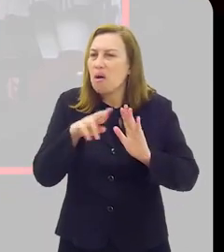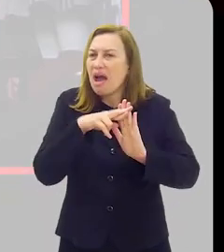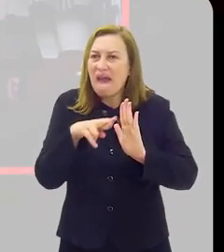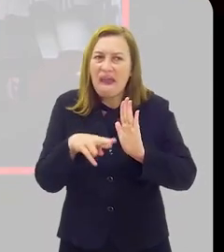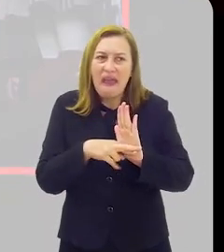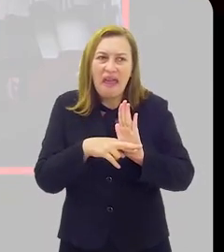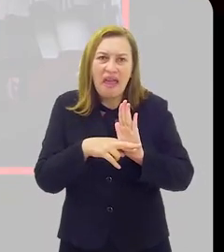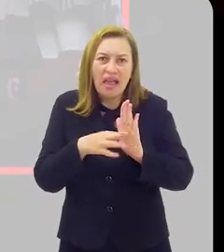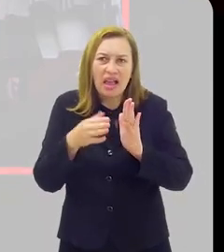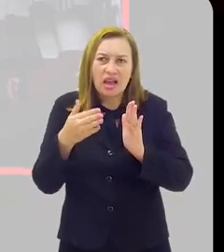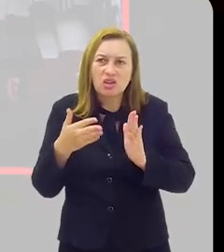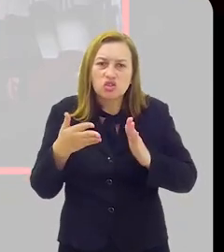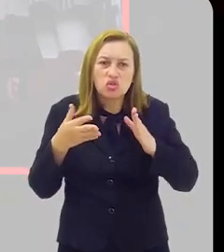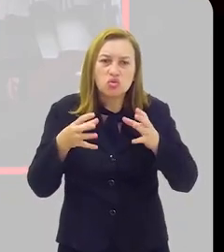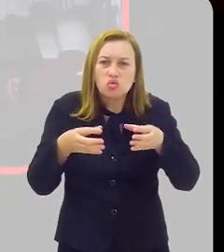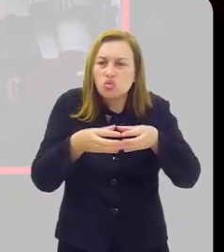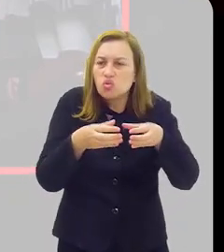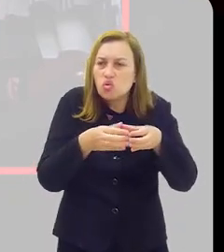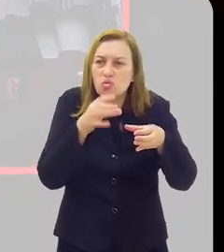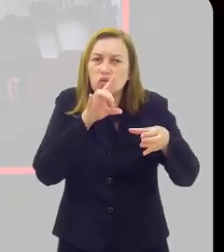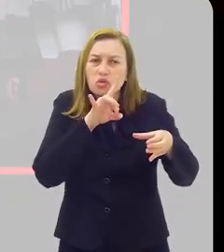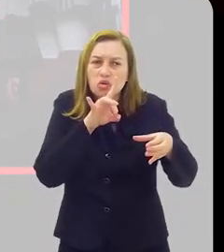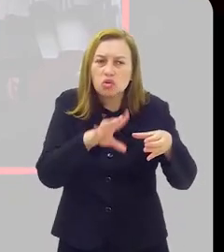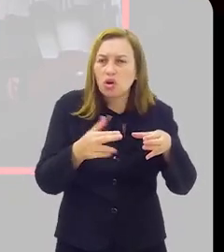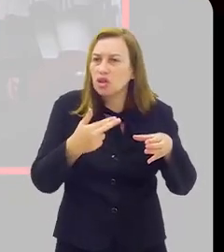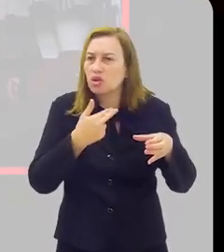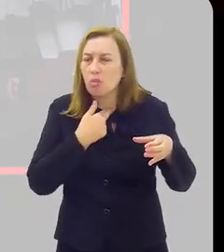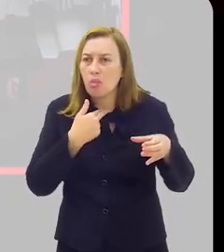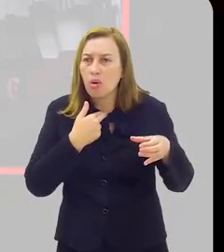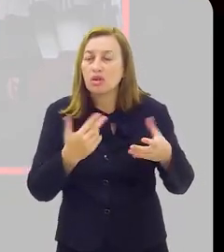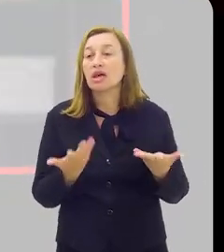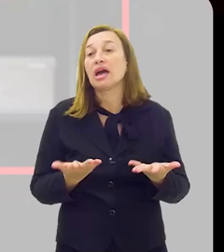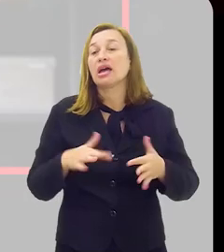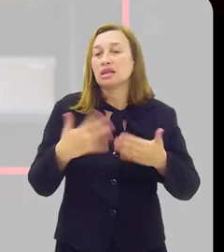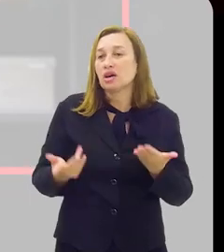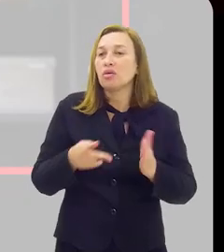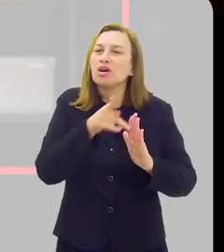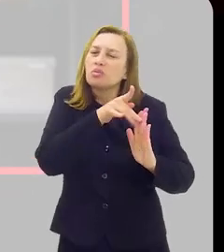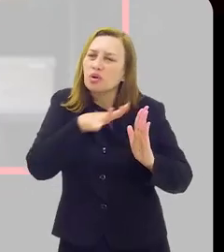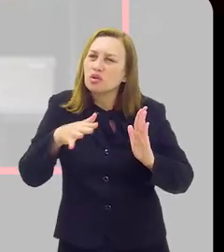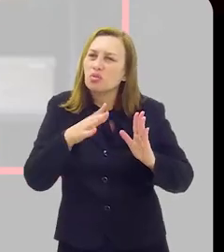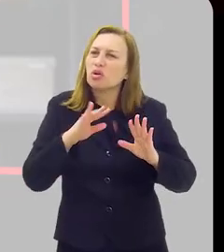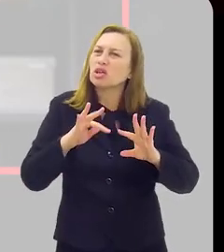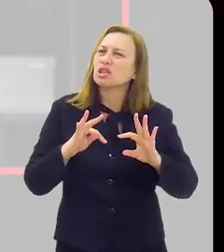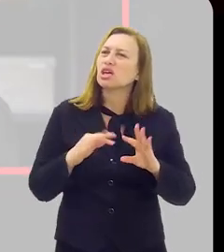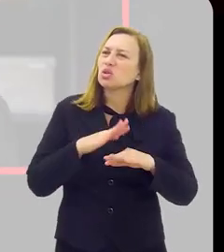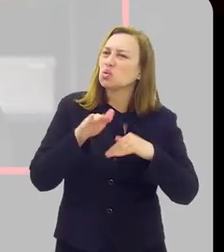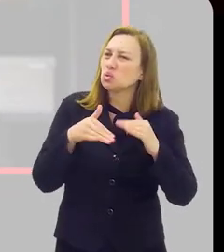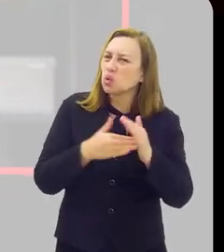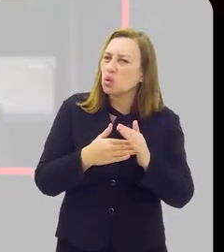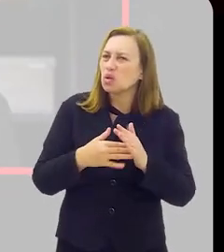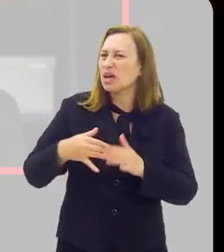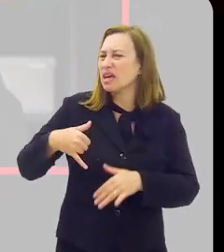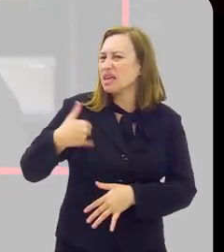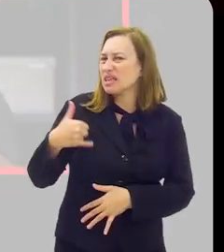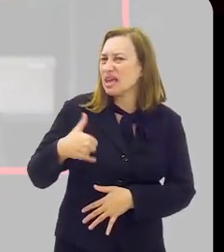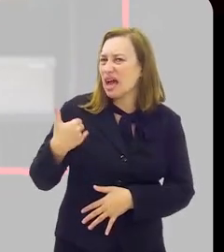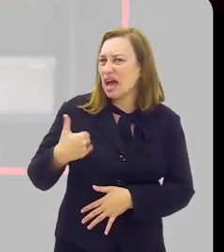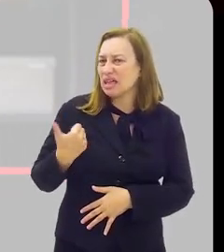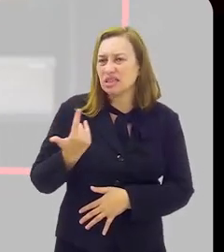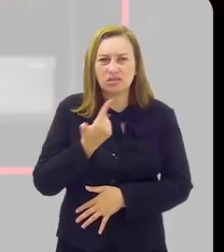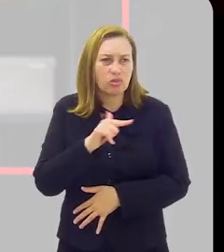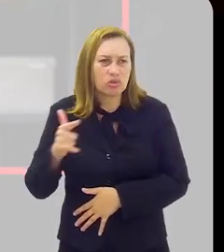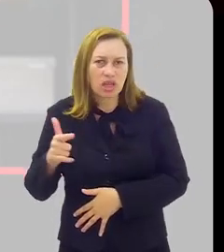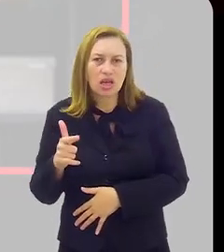restrição especial de uma categoria de paciente que não possa. Ou seja, aquele protocolo que tem todo de faixa